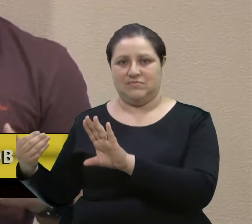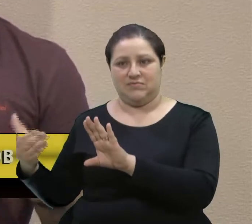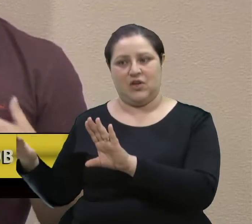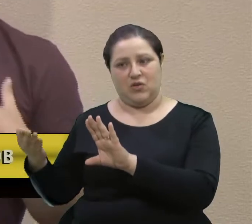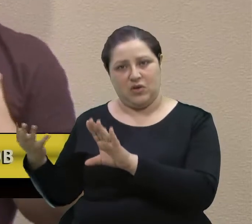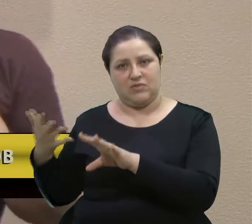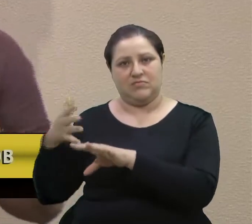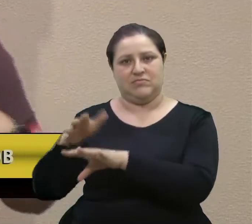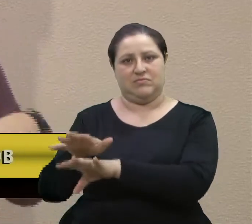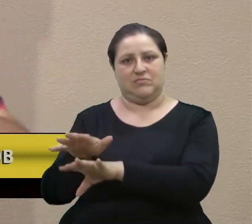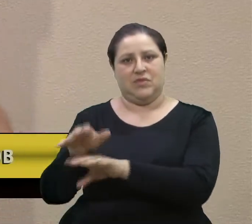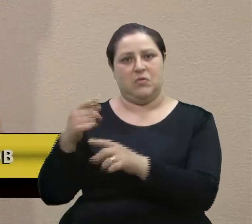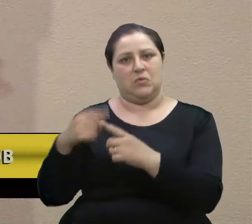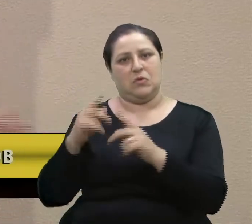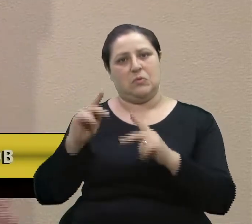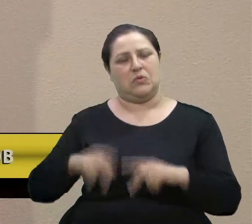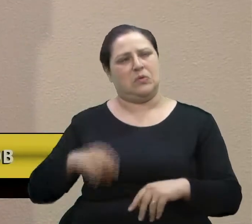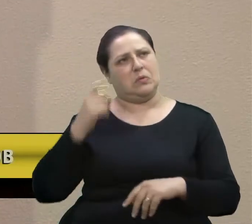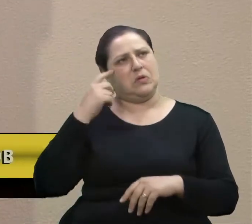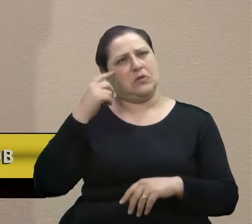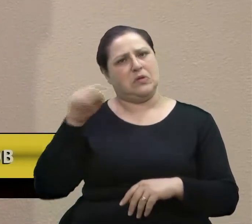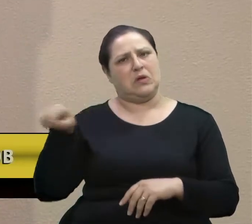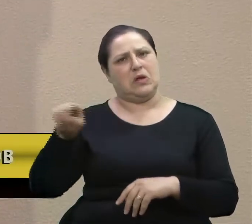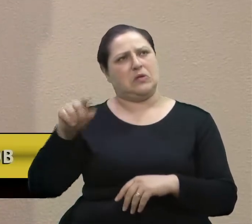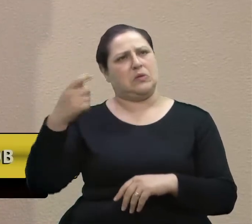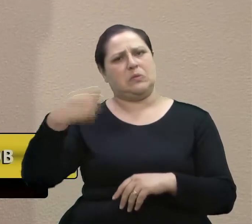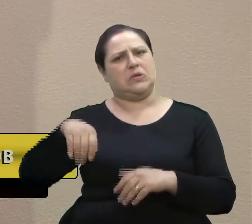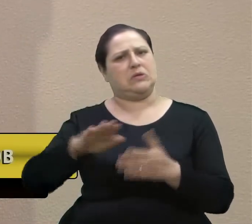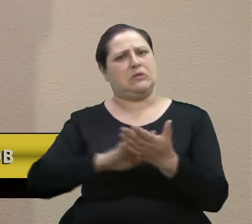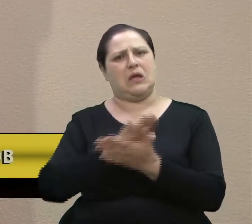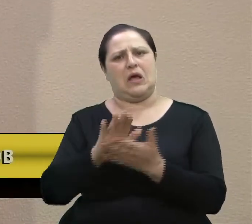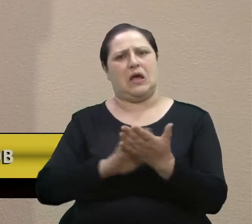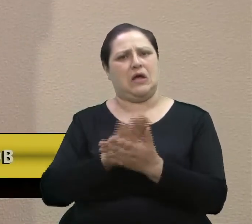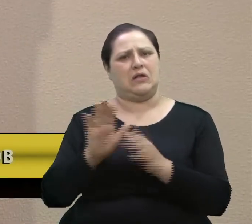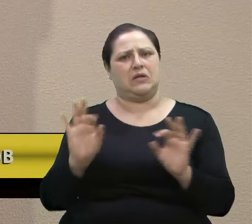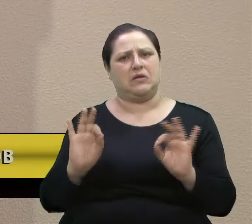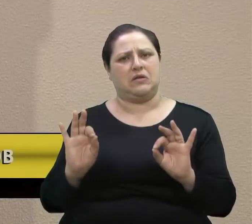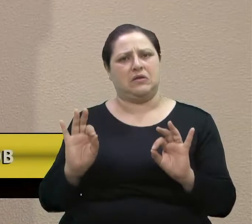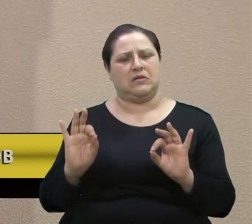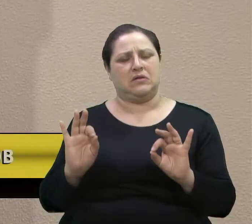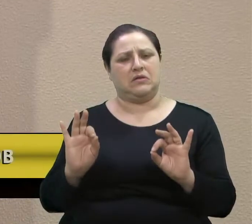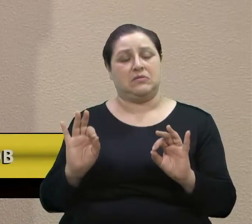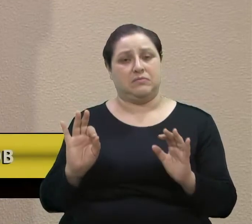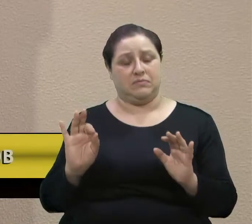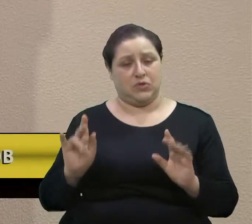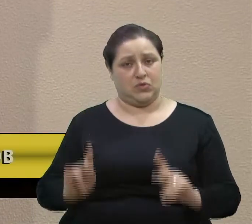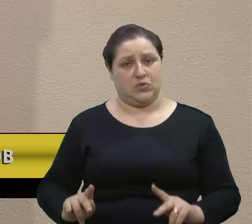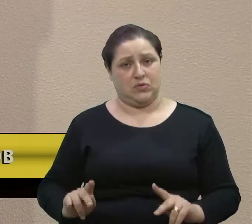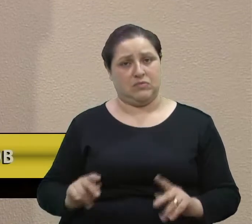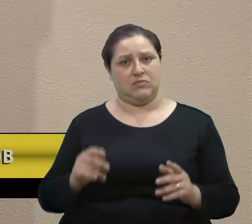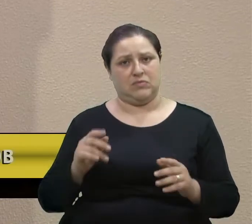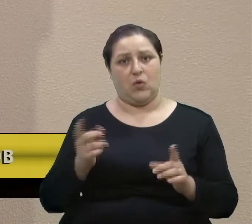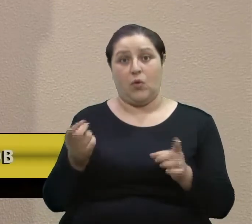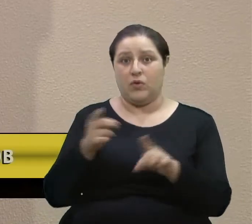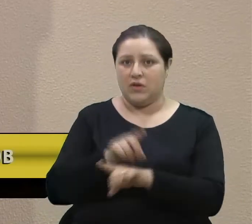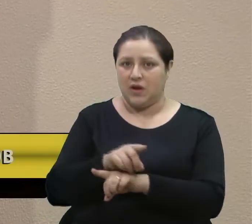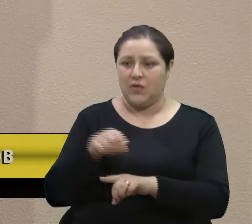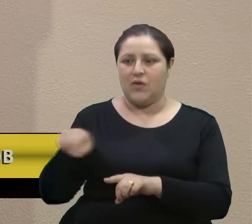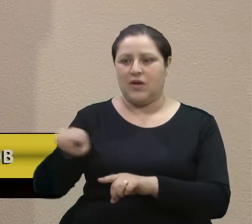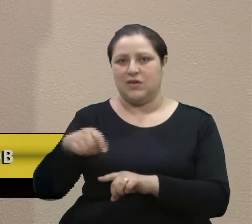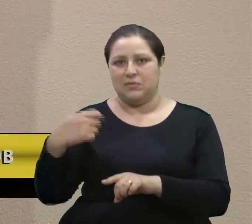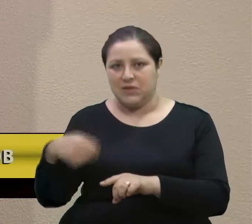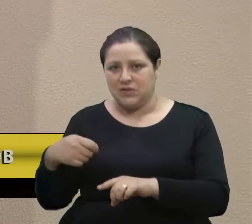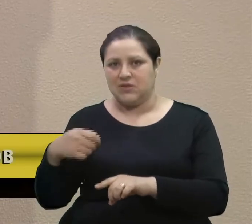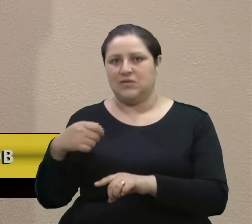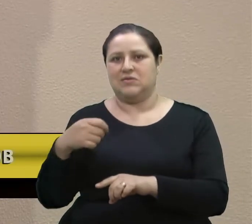superdotação, as pessoas pensam que não precisam de ninguém. E é o contrário, é o contrário, eles precisam ser incluídos,